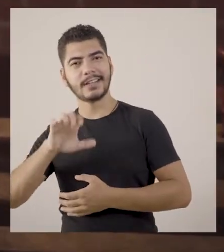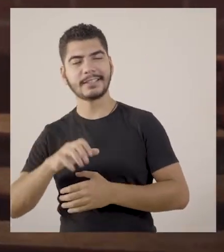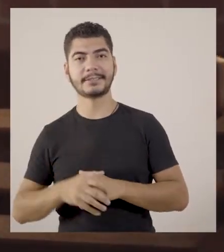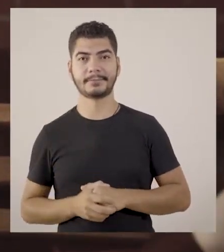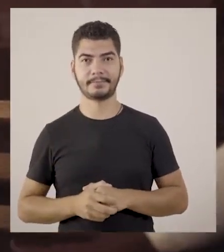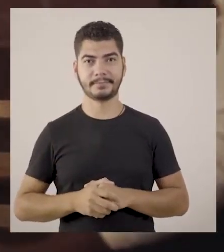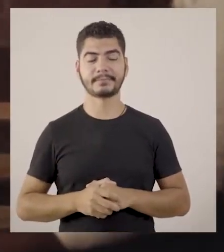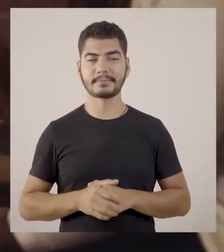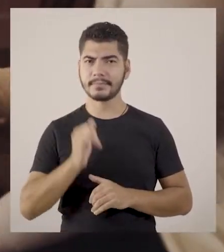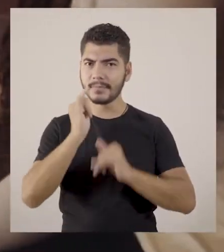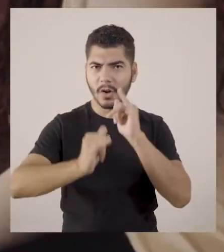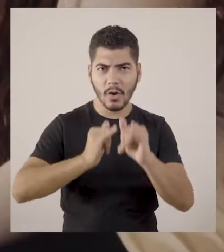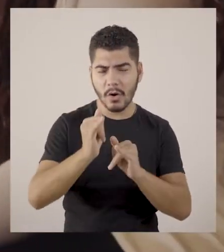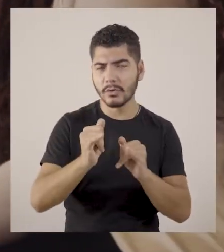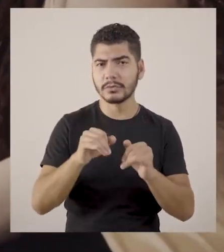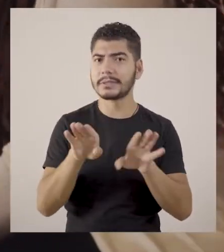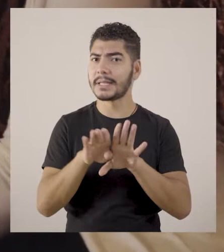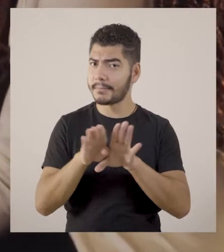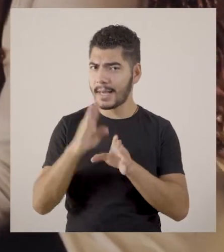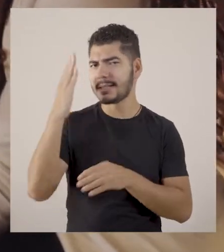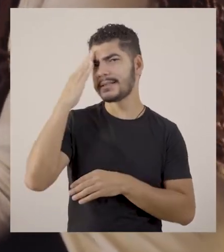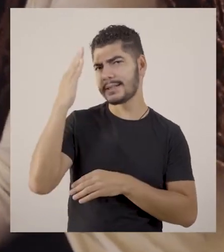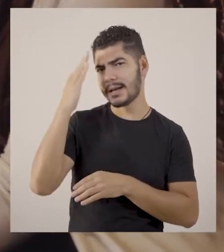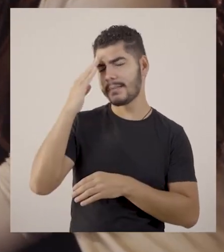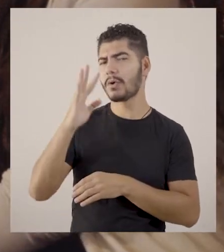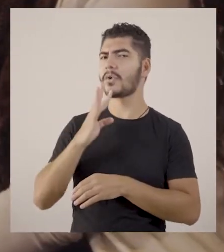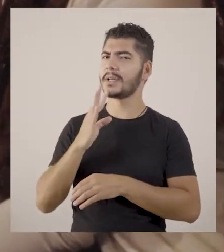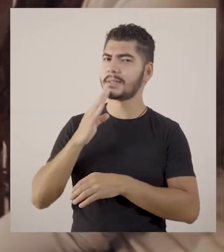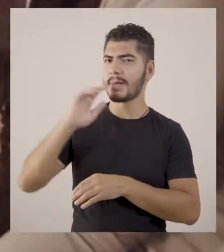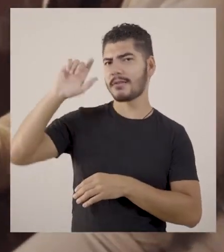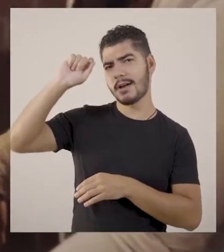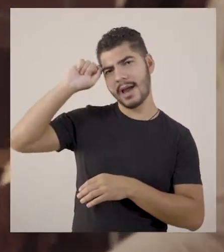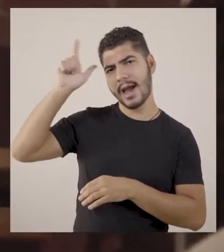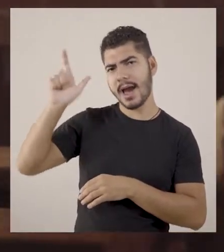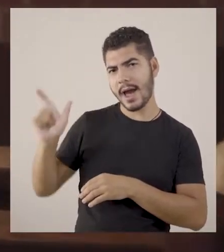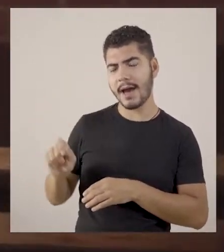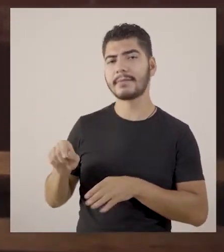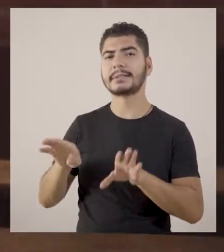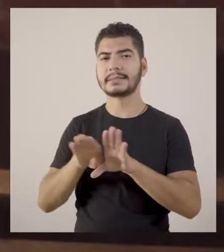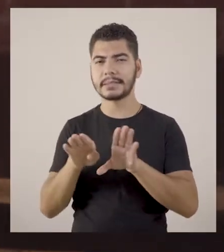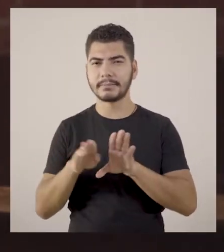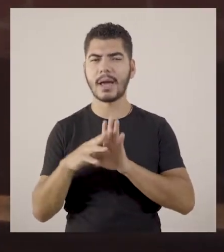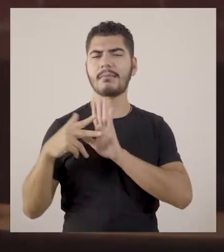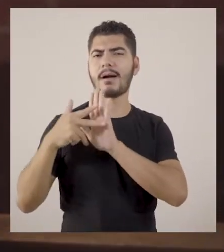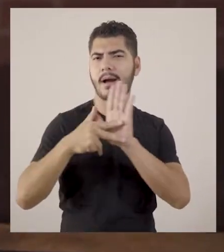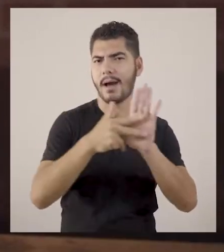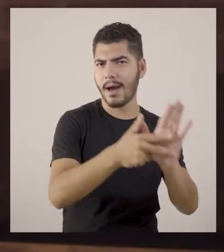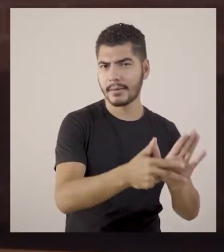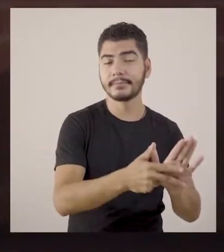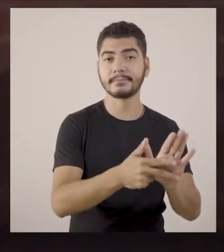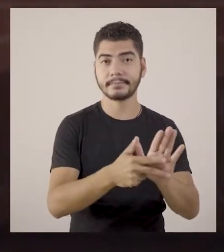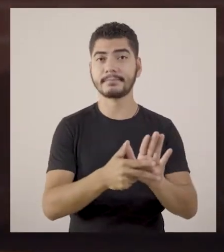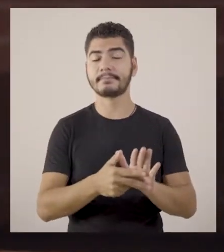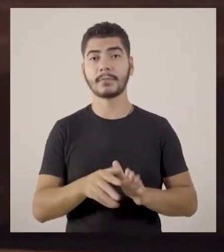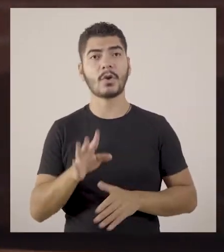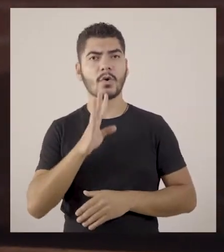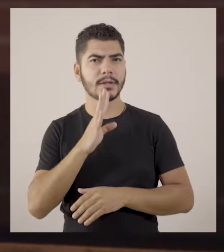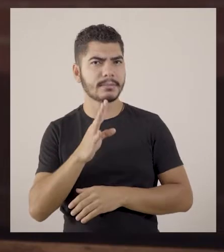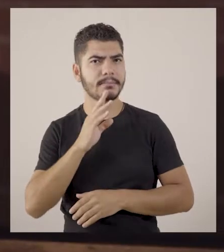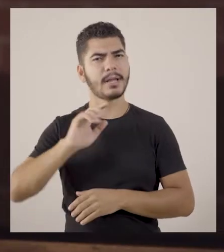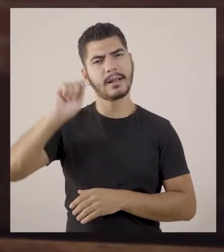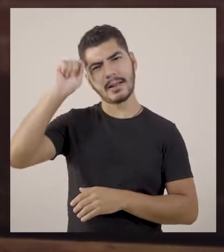foram só os corpos. Os saberes africanos também passaram pelas nossas ferrovias. Sim, os saberes africanos foram